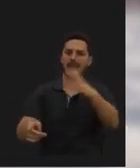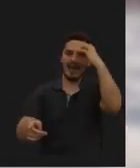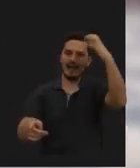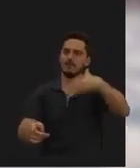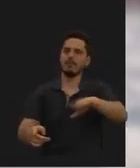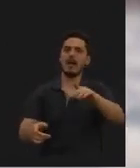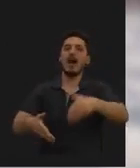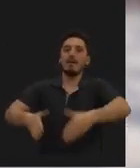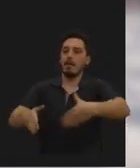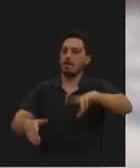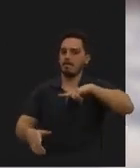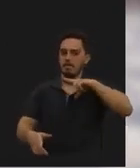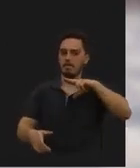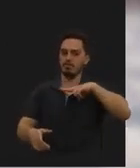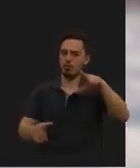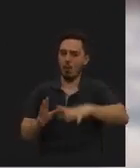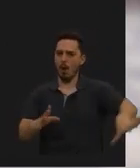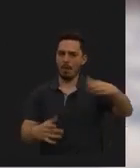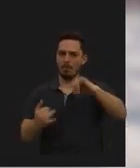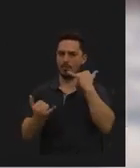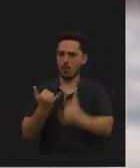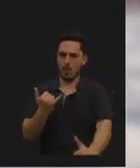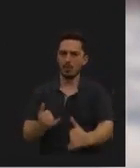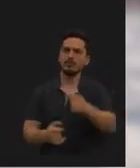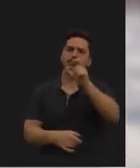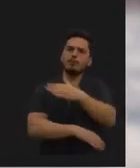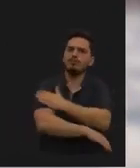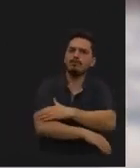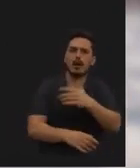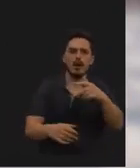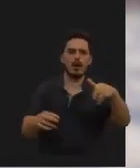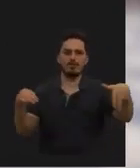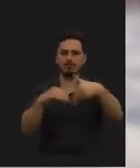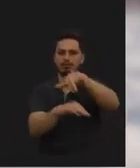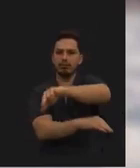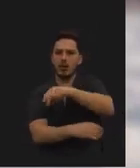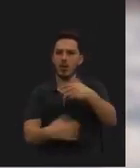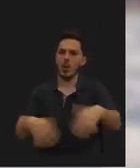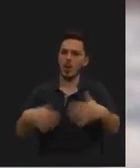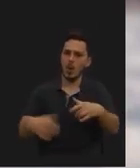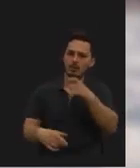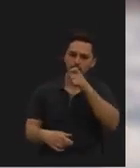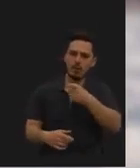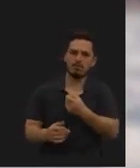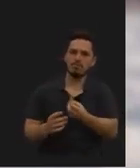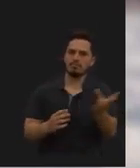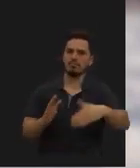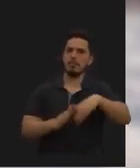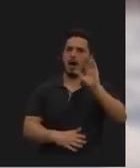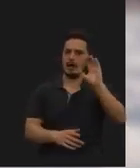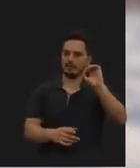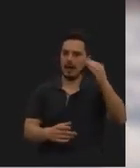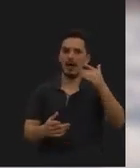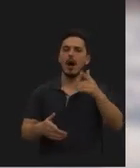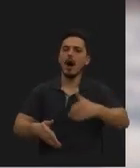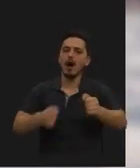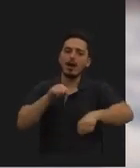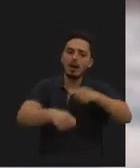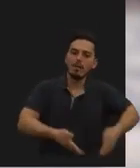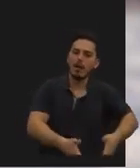mais perigosa do país para utilizadores vulneráveis com o maior número de peões atropelados neste período, em que não existia ainda ciclovia.